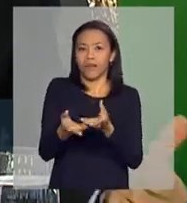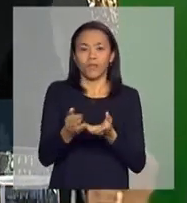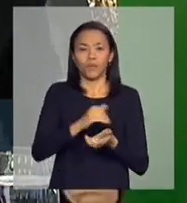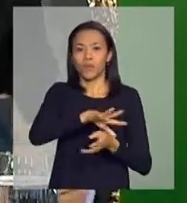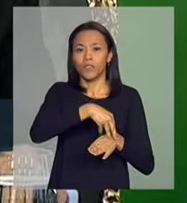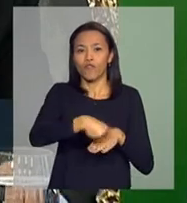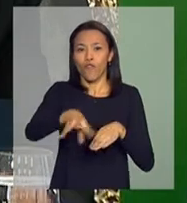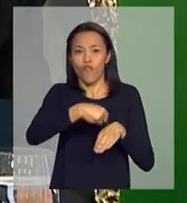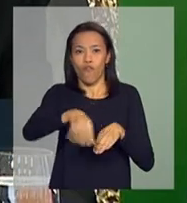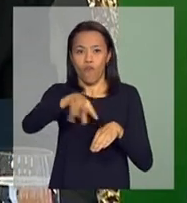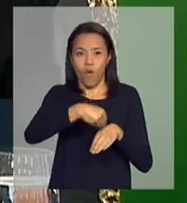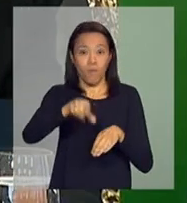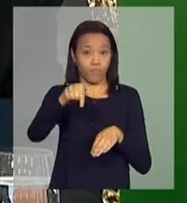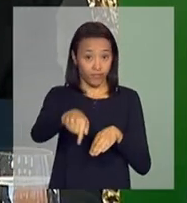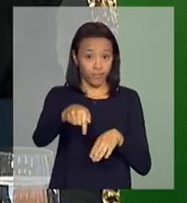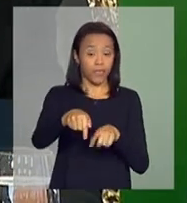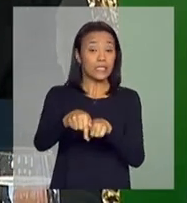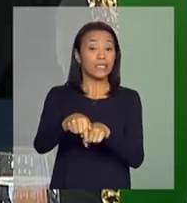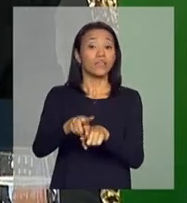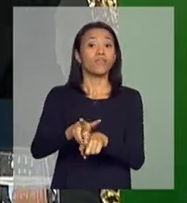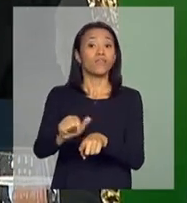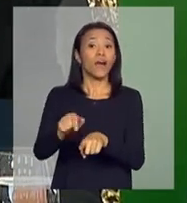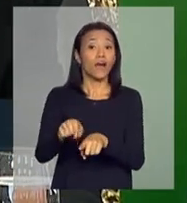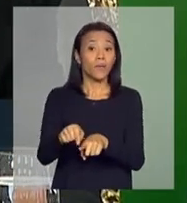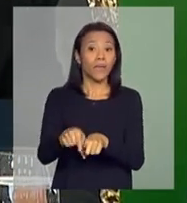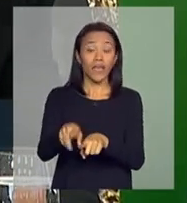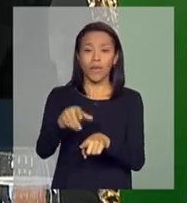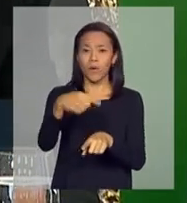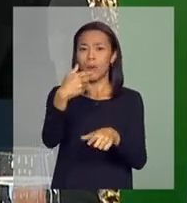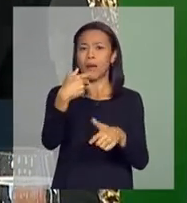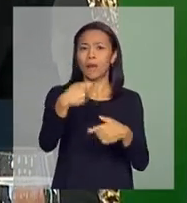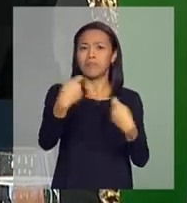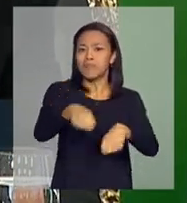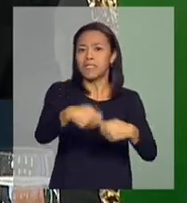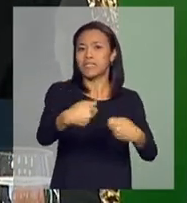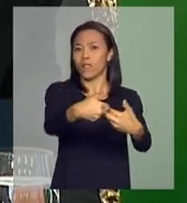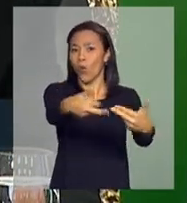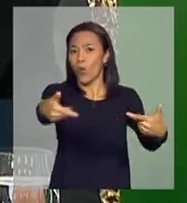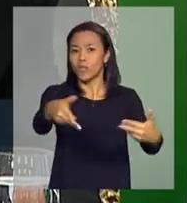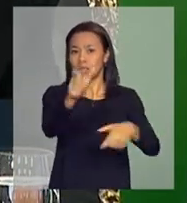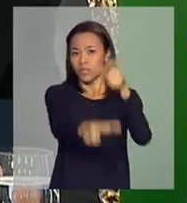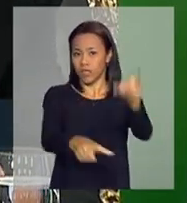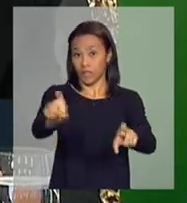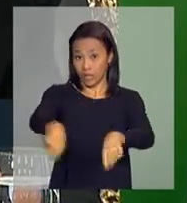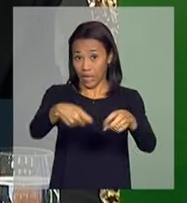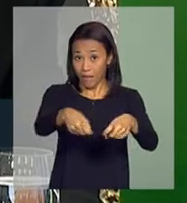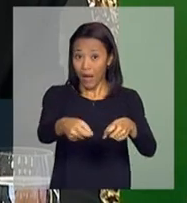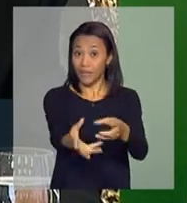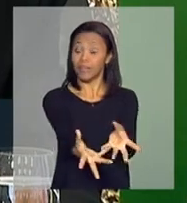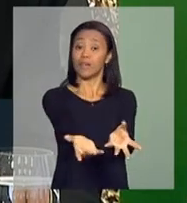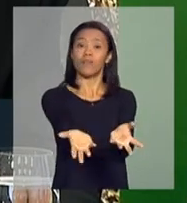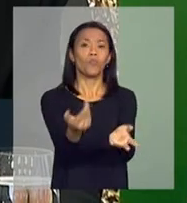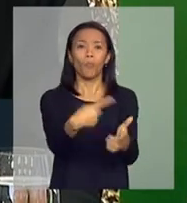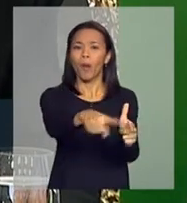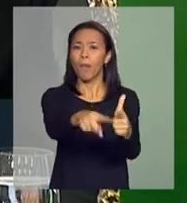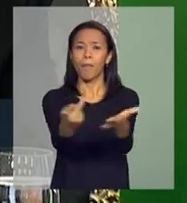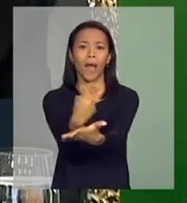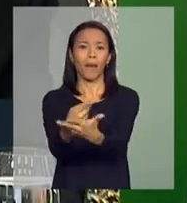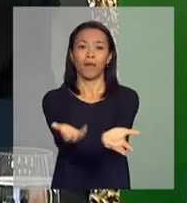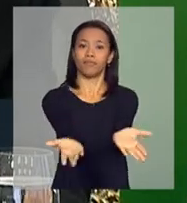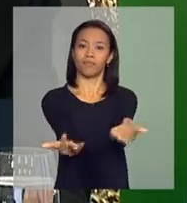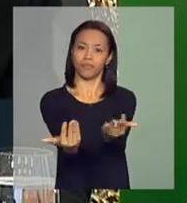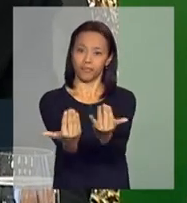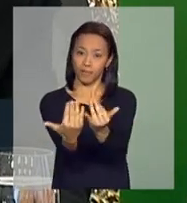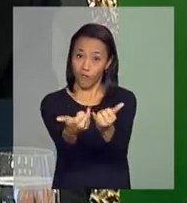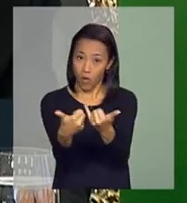e ela trazer a demanda do nosso produtor para a Embrapa pesquisar aquilo que precisa ser de